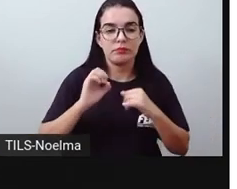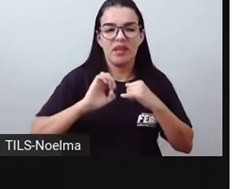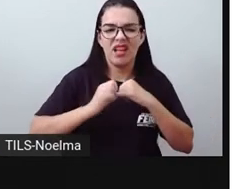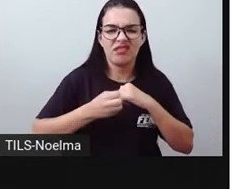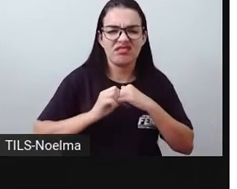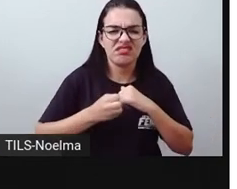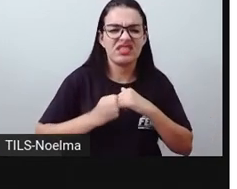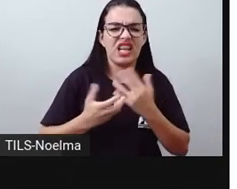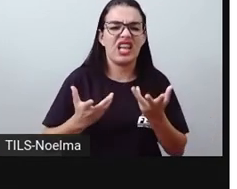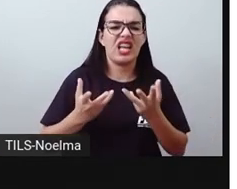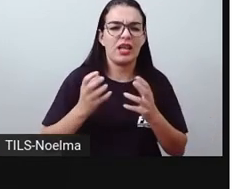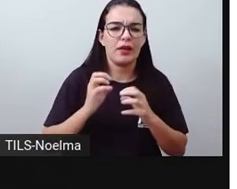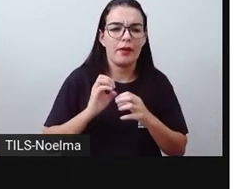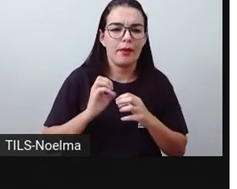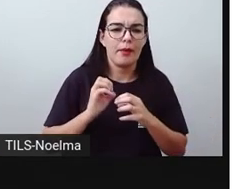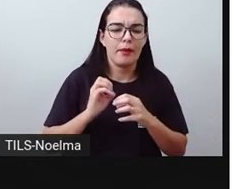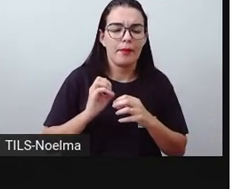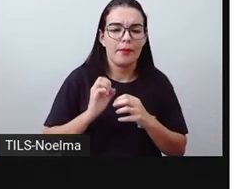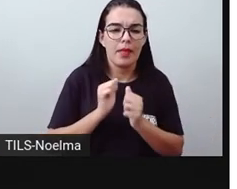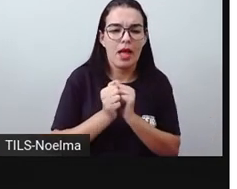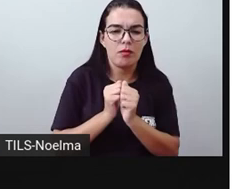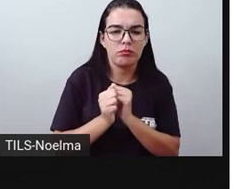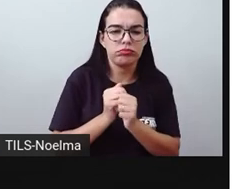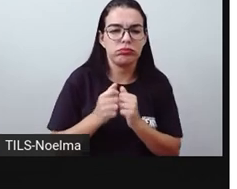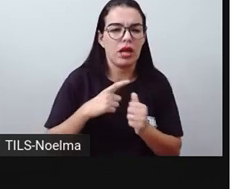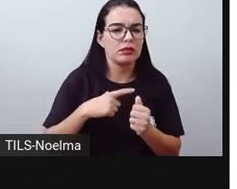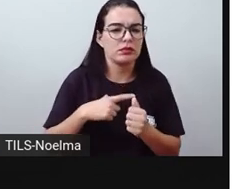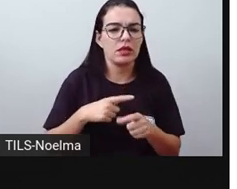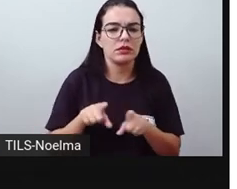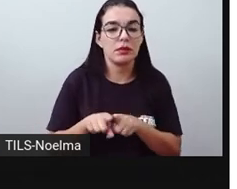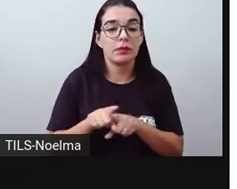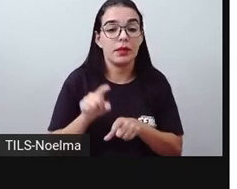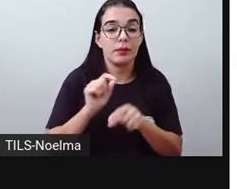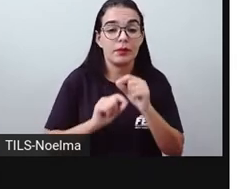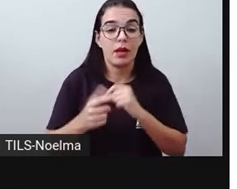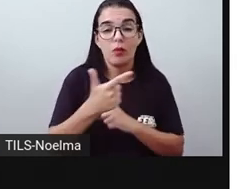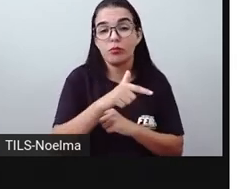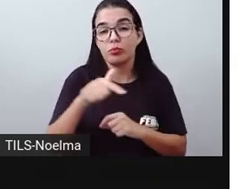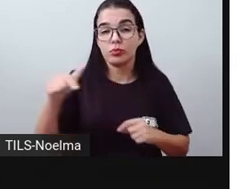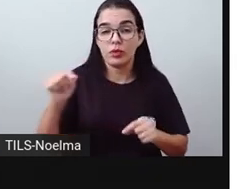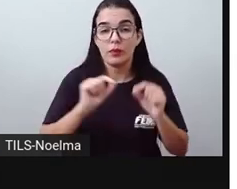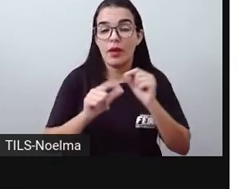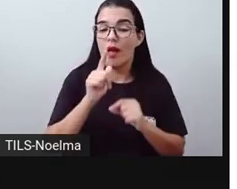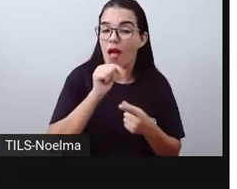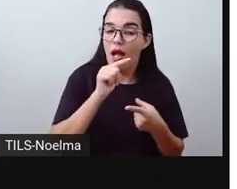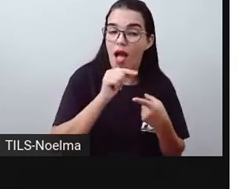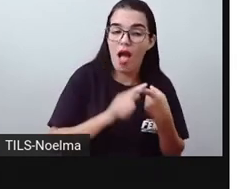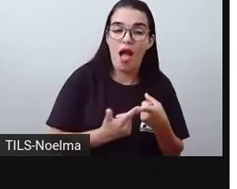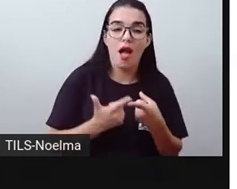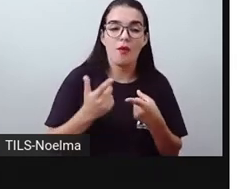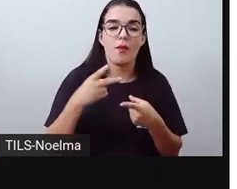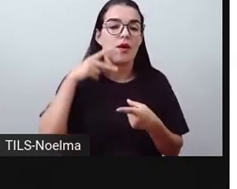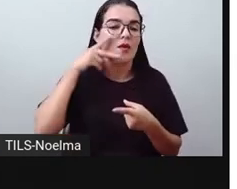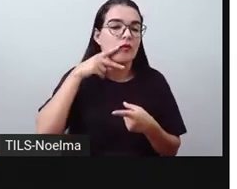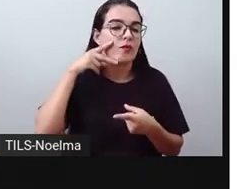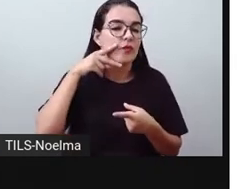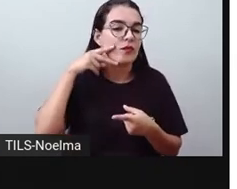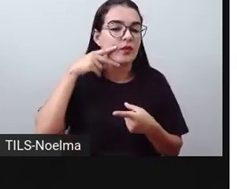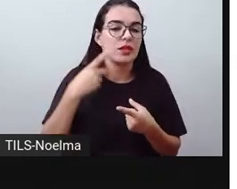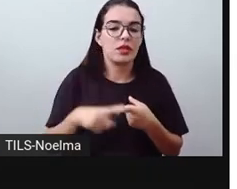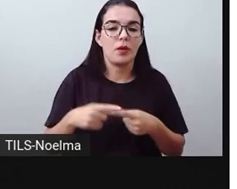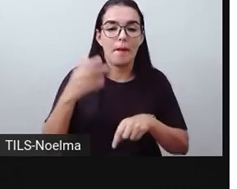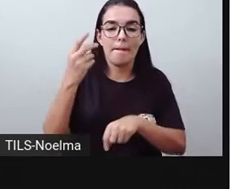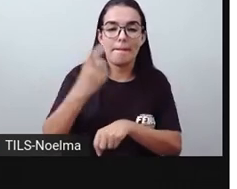containers também com diversos tipos de carga, né? Com água, com vinho, com pedra e também com cimento. Mas